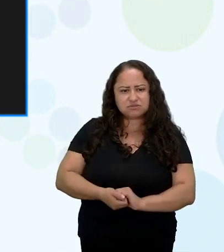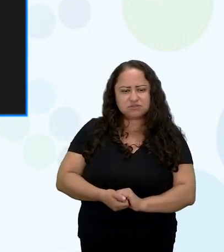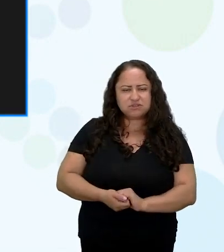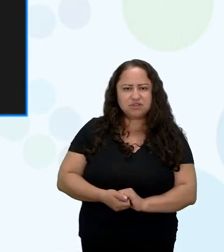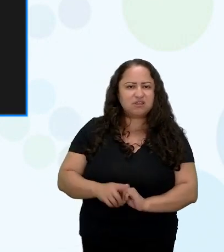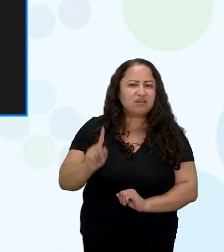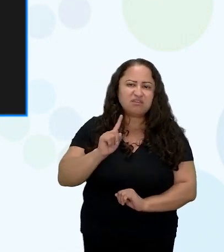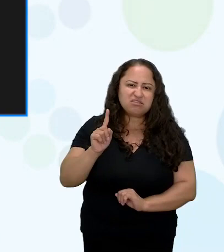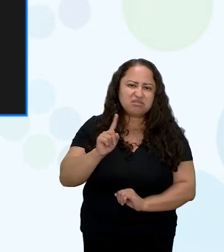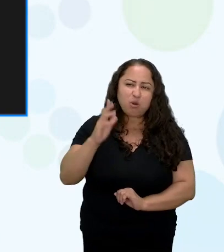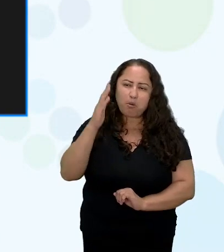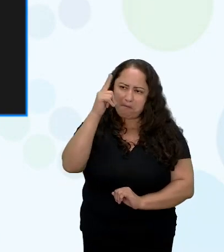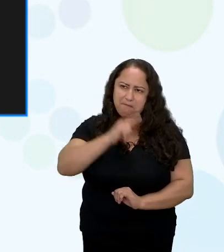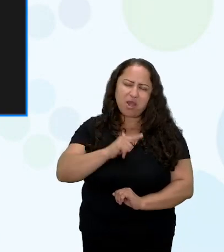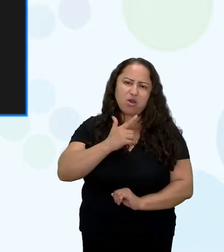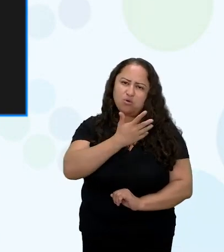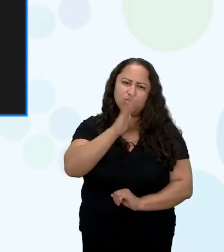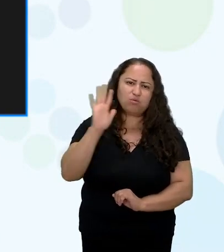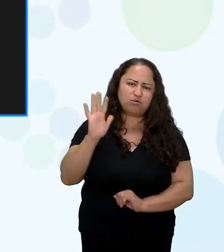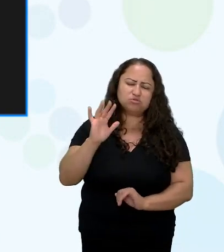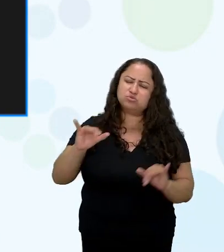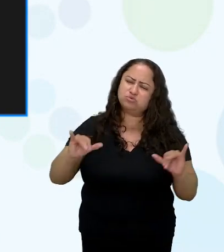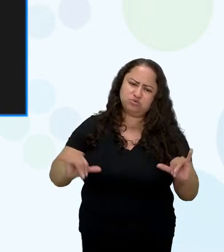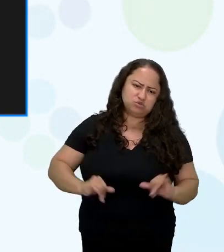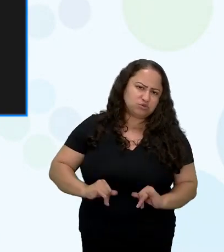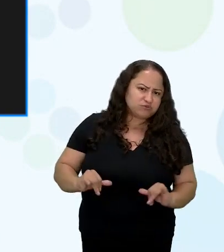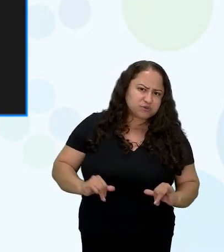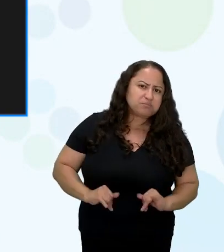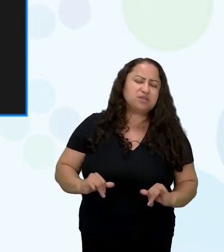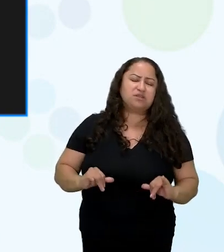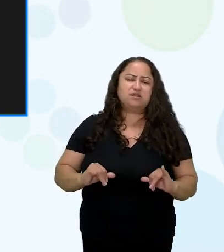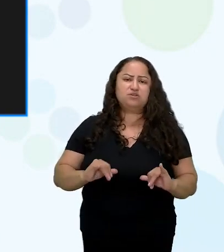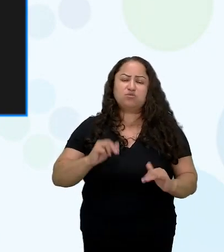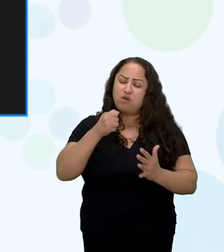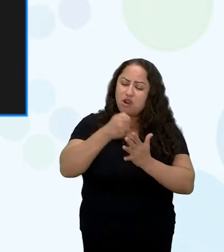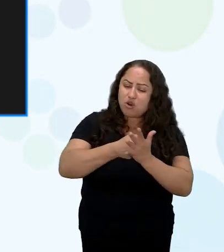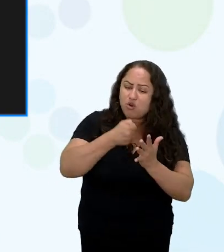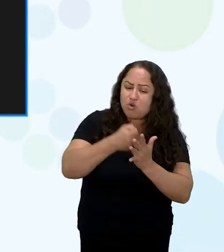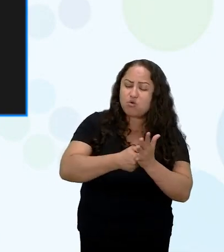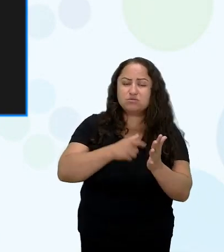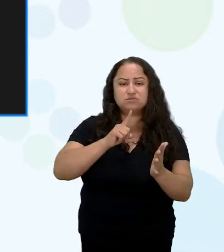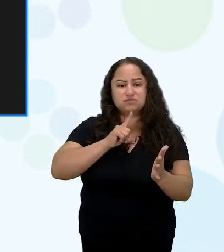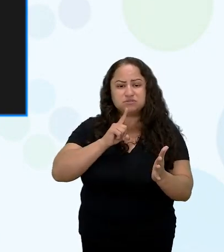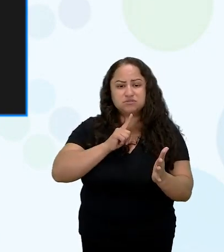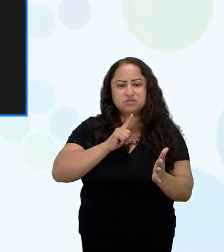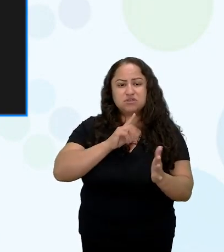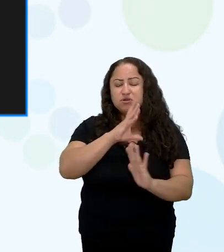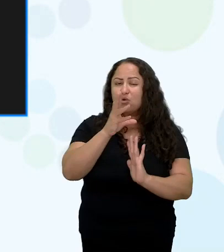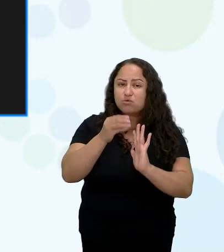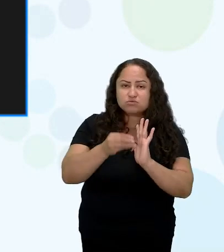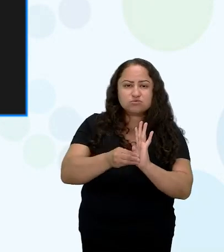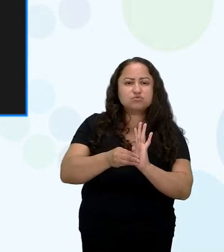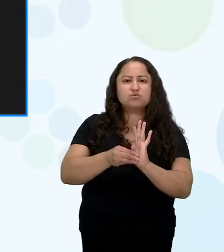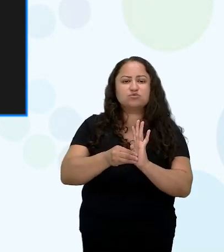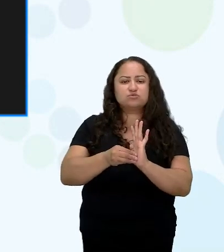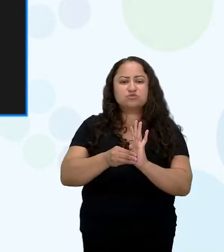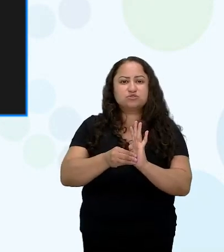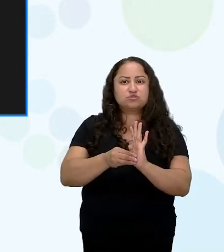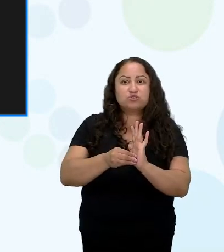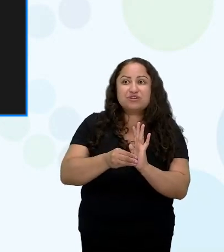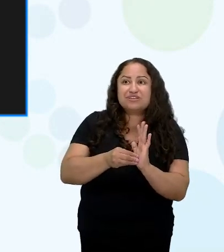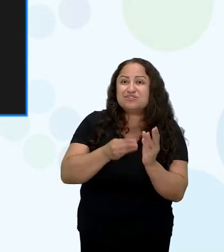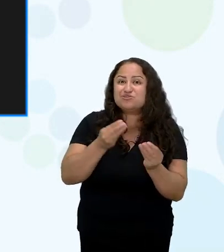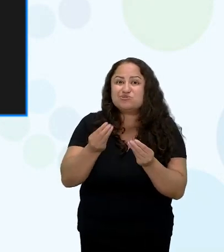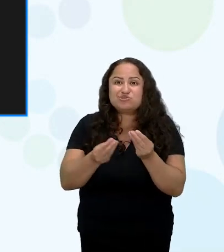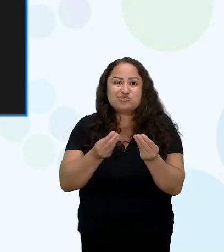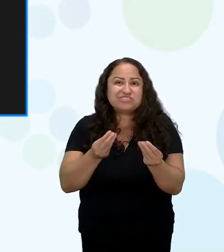fazer maldade mesmo com todo sofrimento com toda a luta que ela teve com todas as infortunios